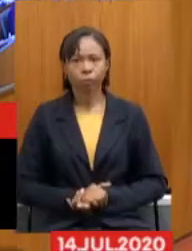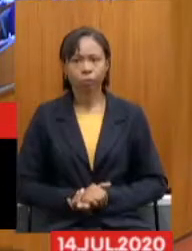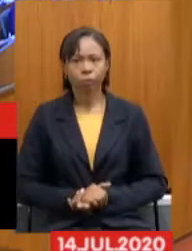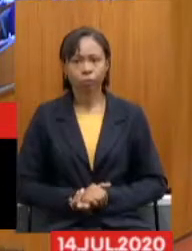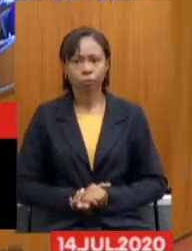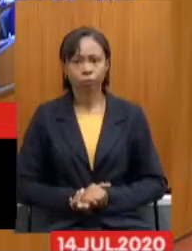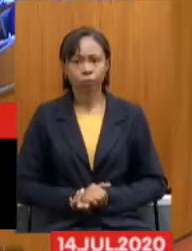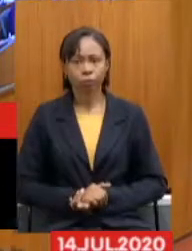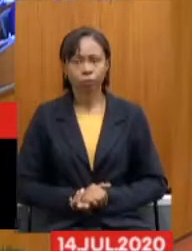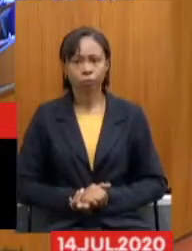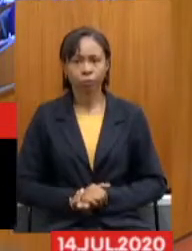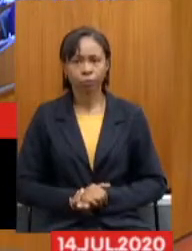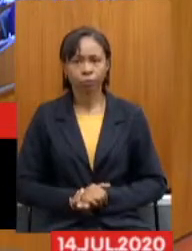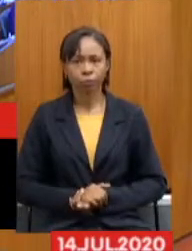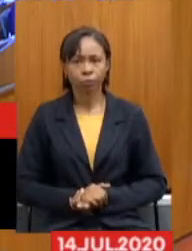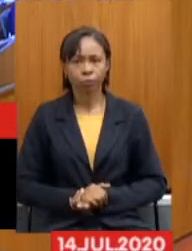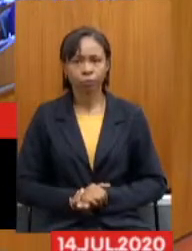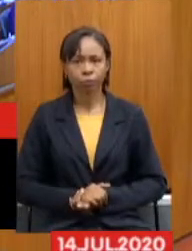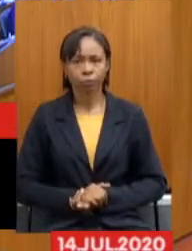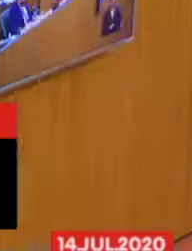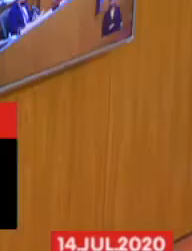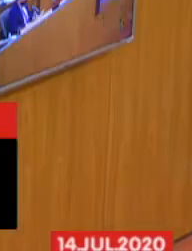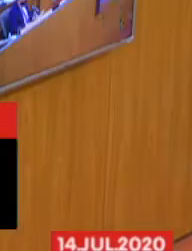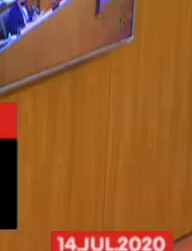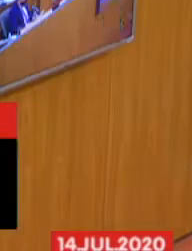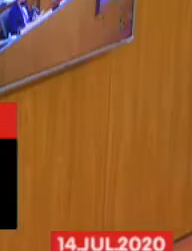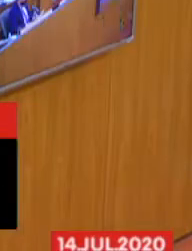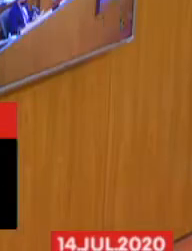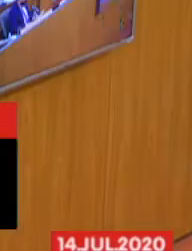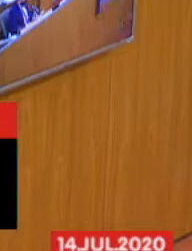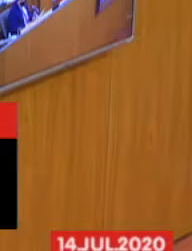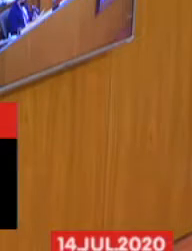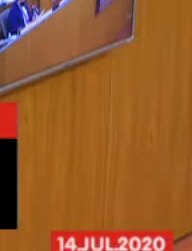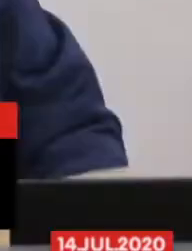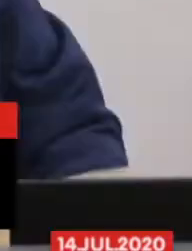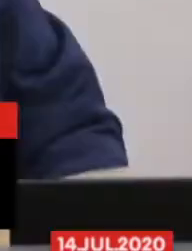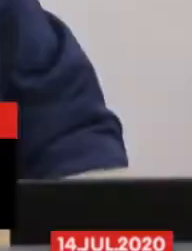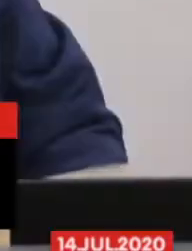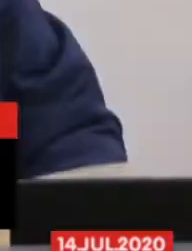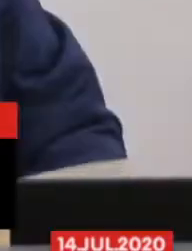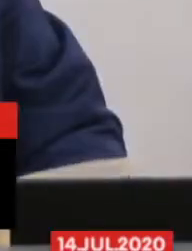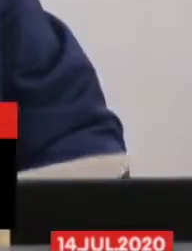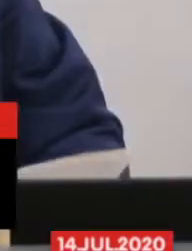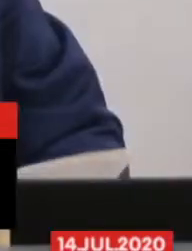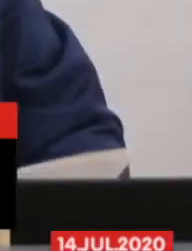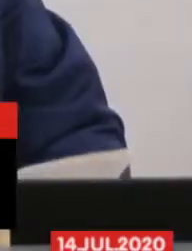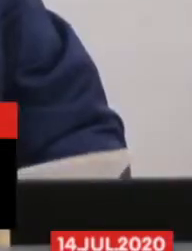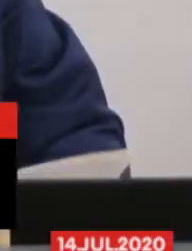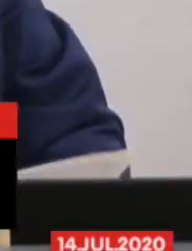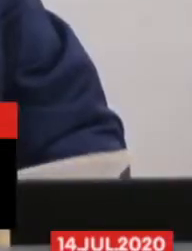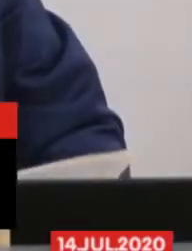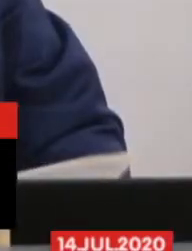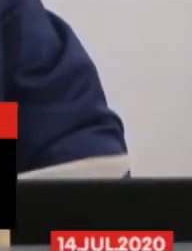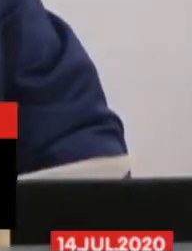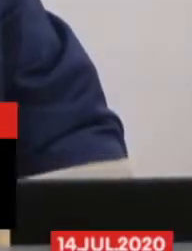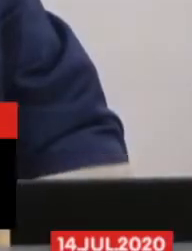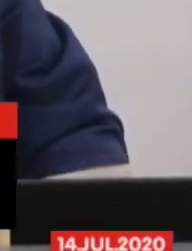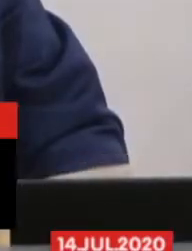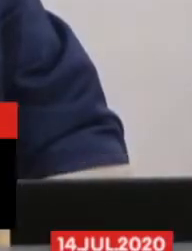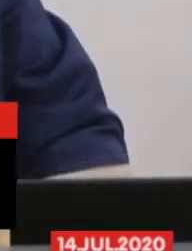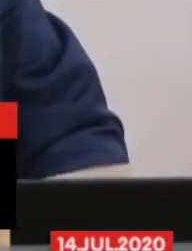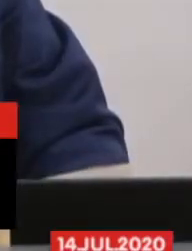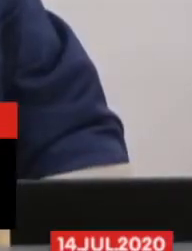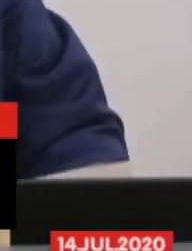Passa a palavra para o senhor Geraldo Henrique da Conceição, diretor político do